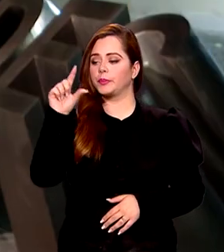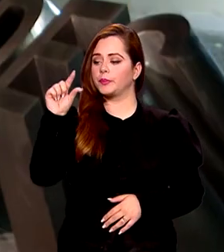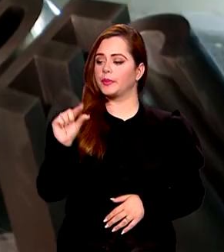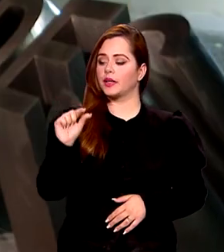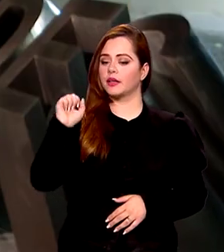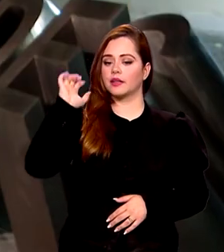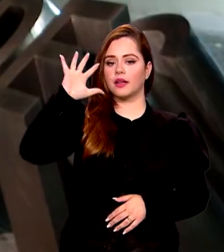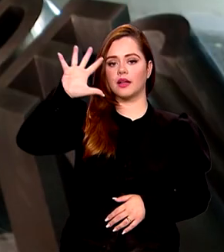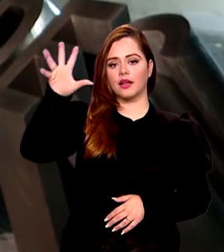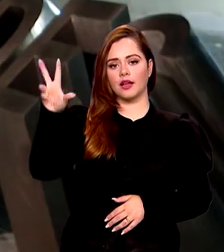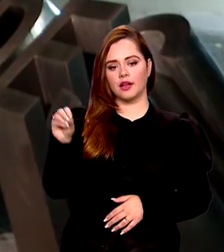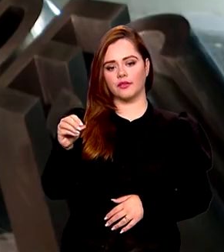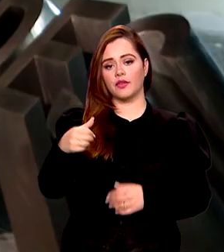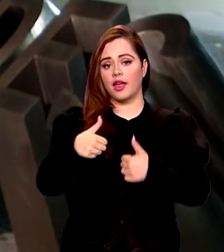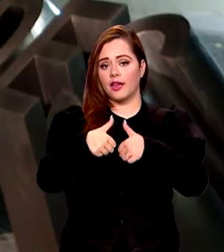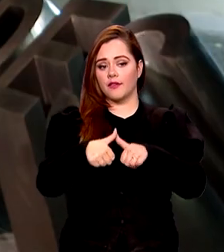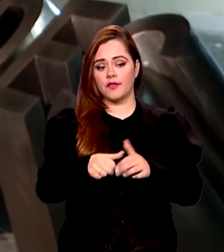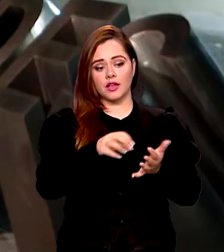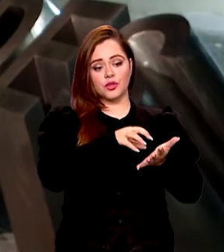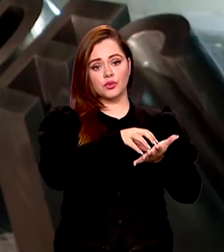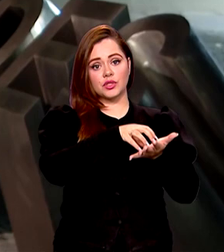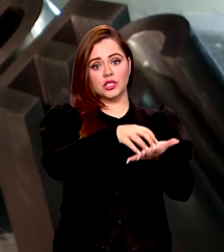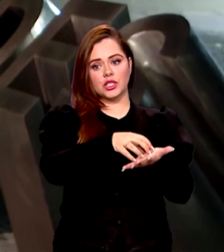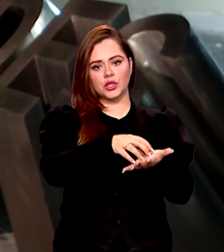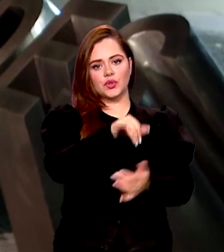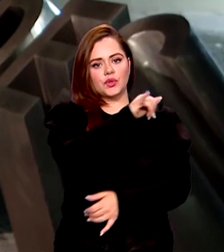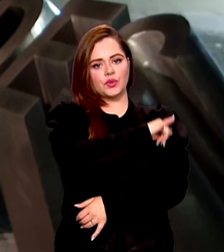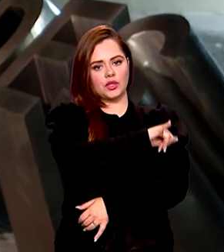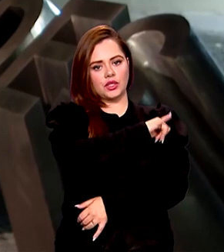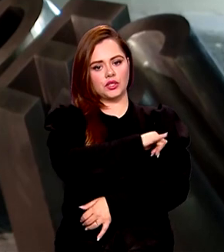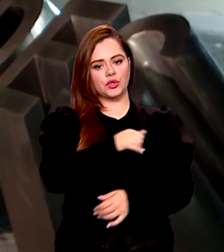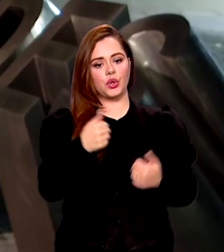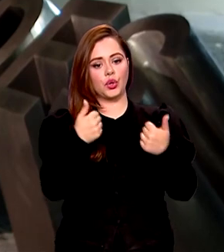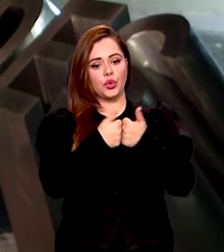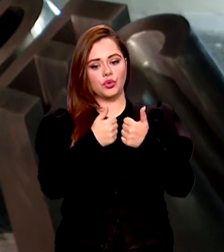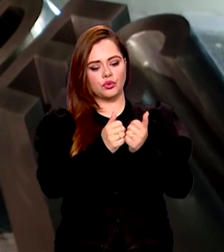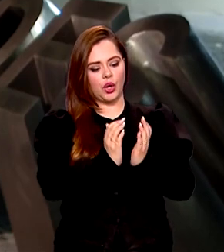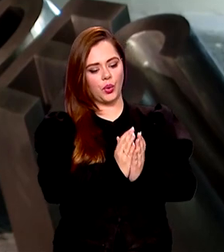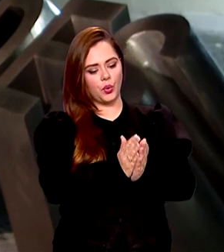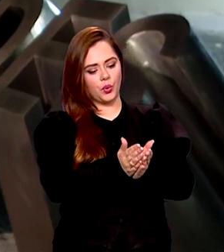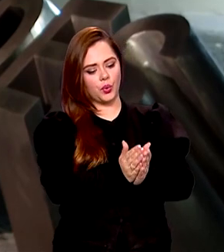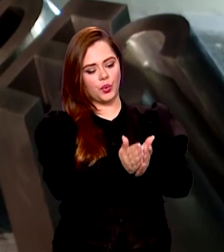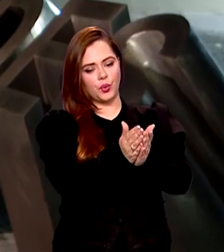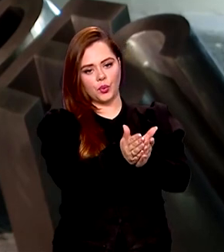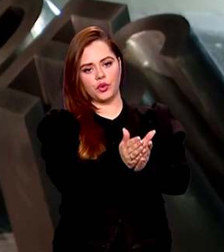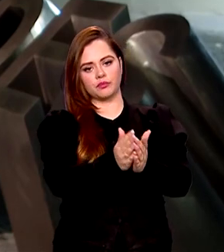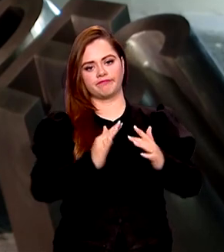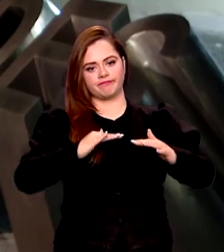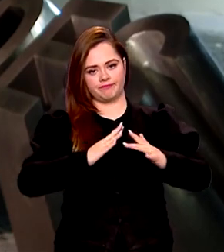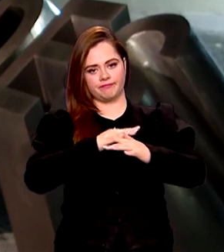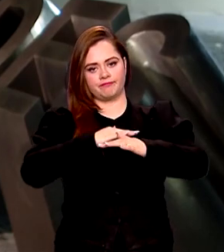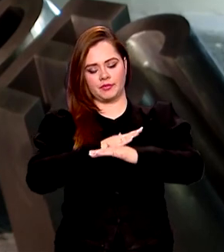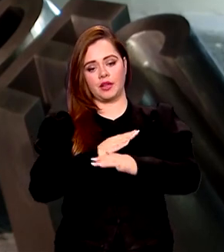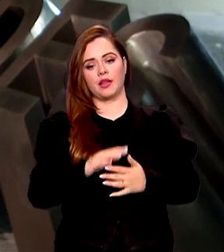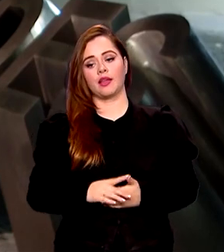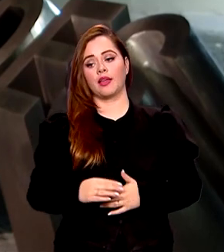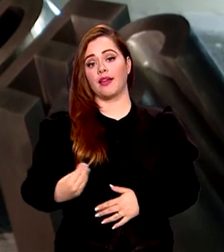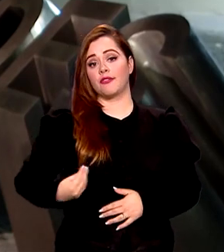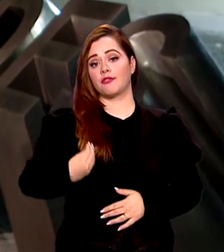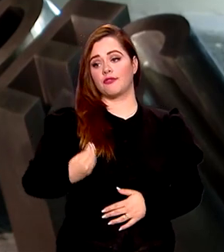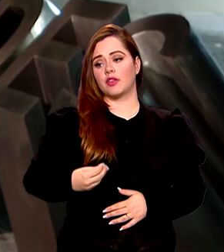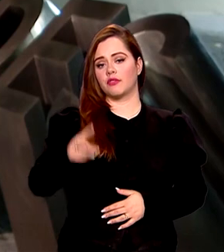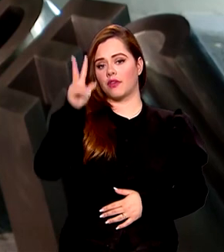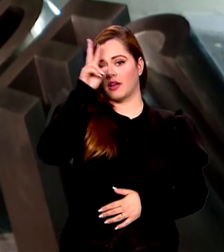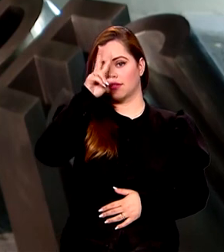fica na região central do Rio, junto ao Cais do Porto. No local é mantida viva a história e a